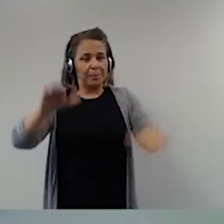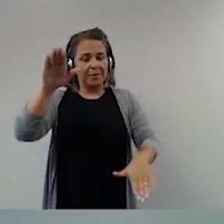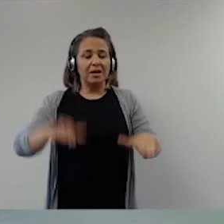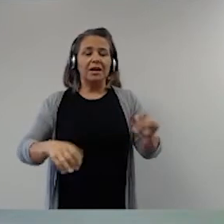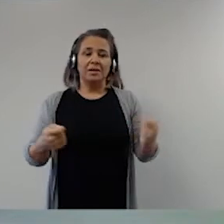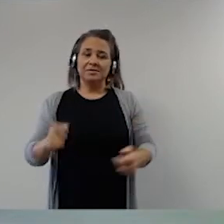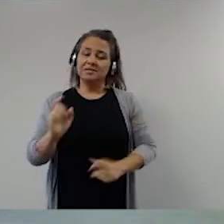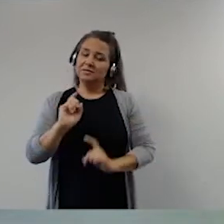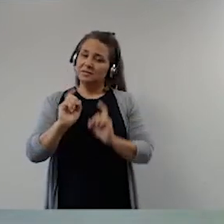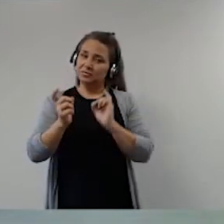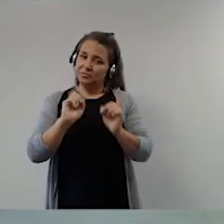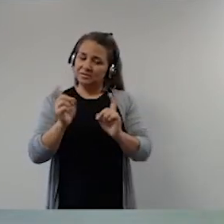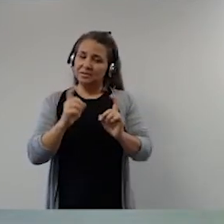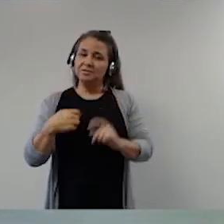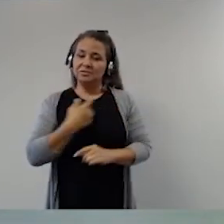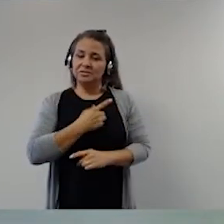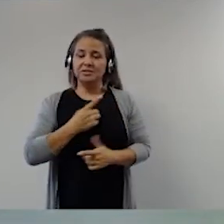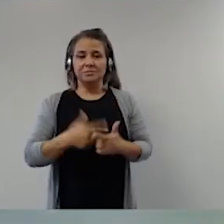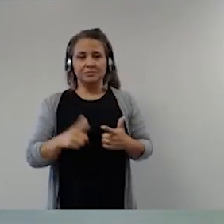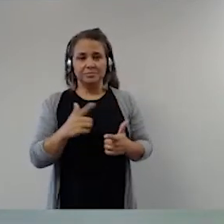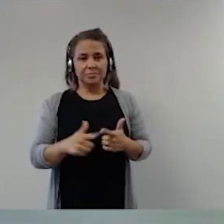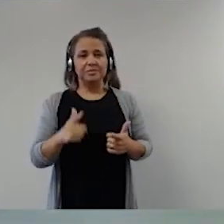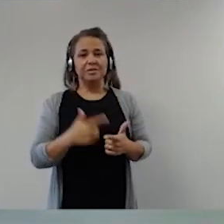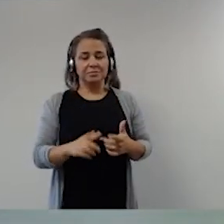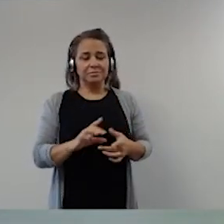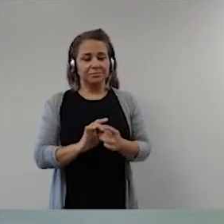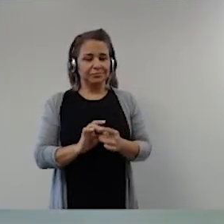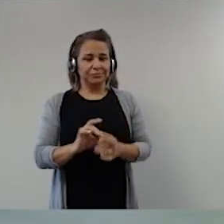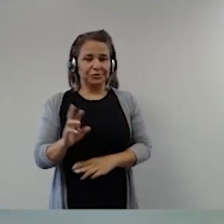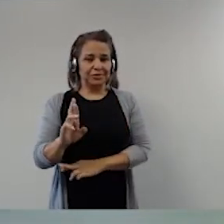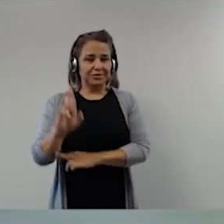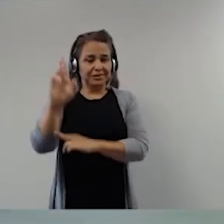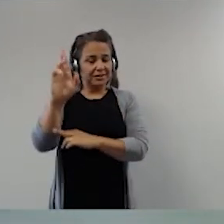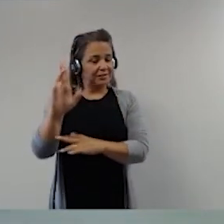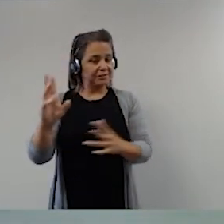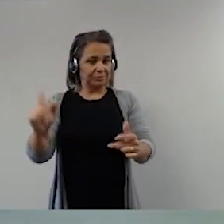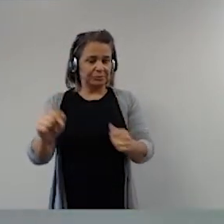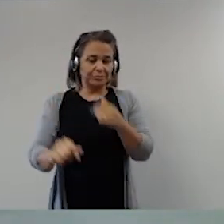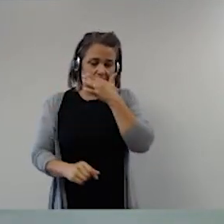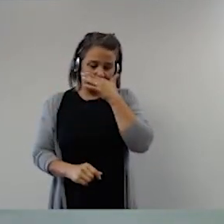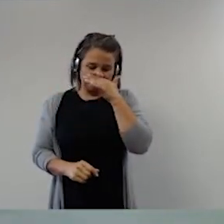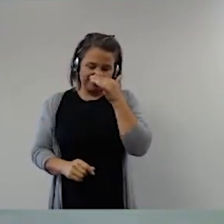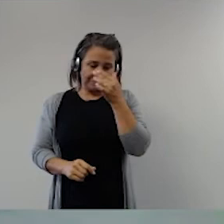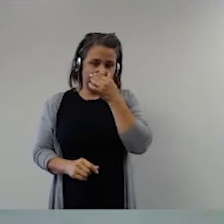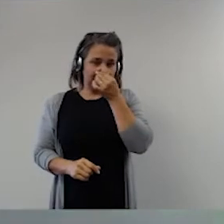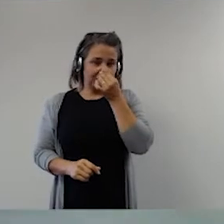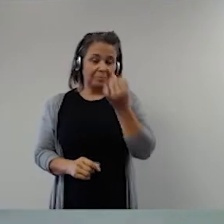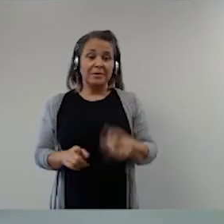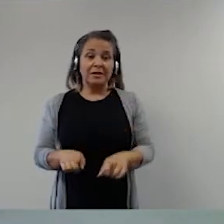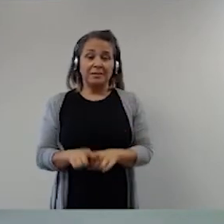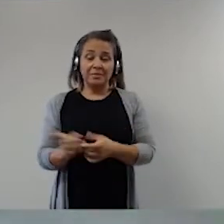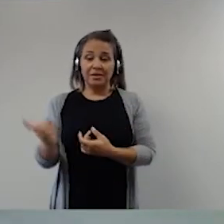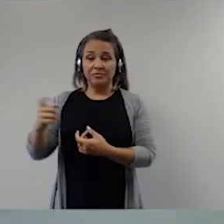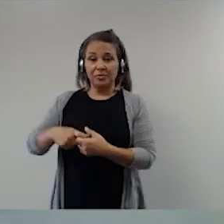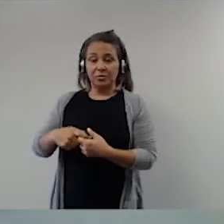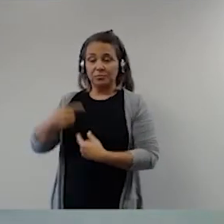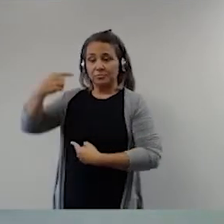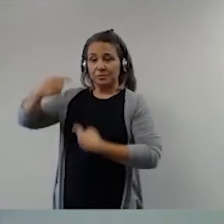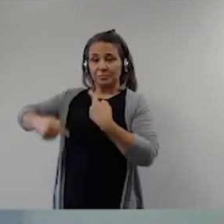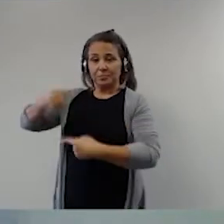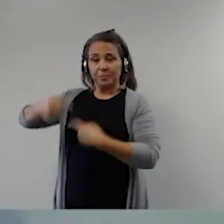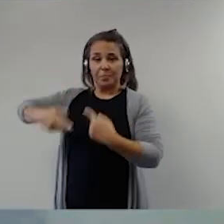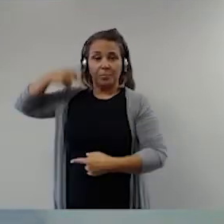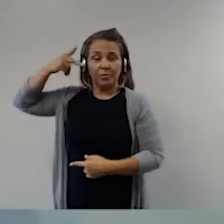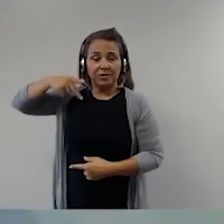administrada. E nós temos um problema de liderança, etc. Então, de retorno da velha política, quando todo mundo tinha uma